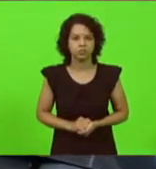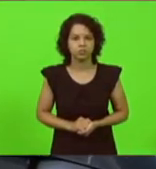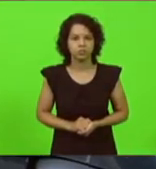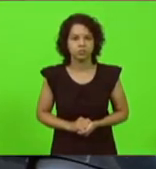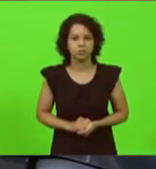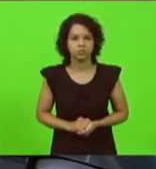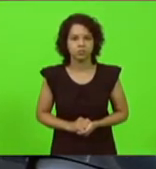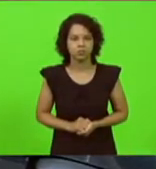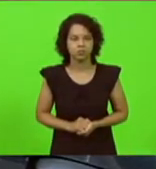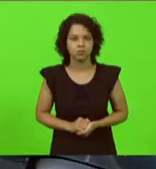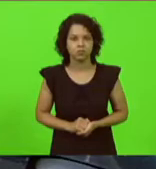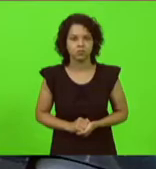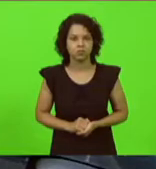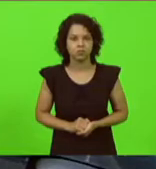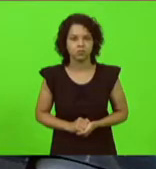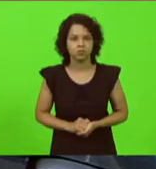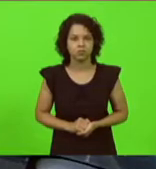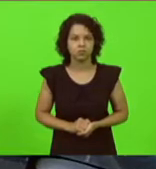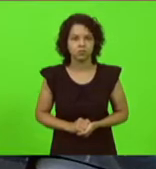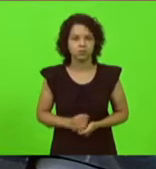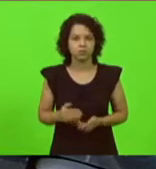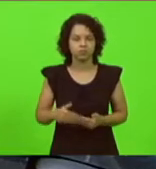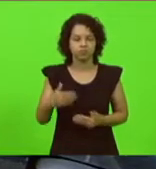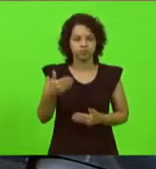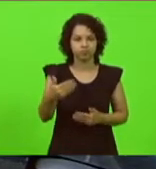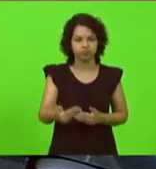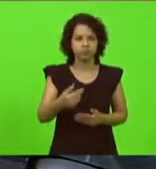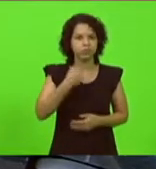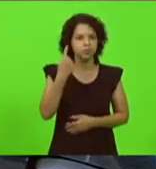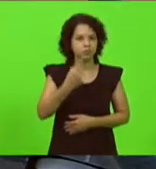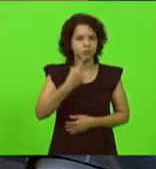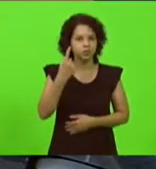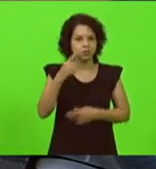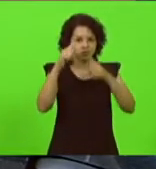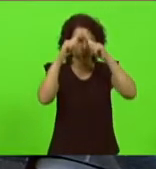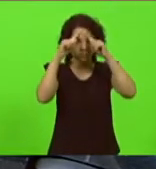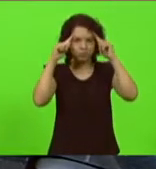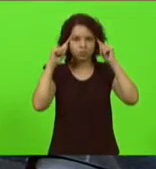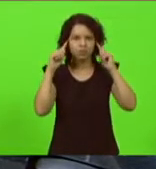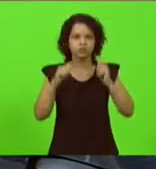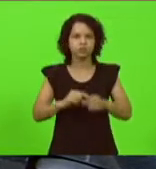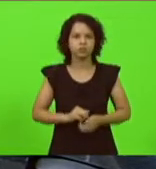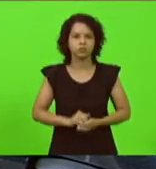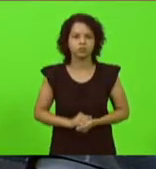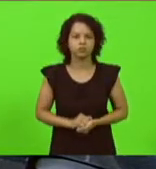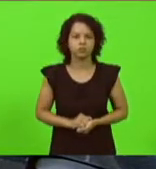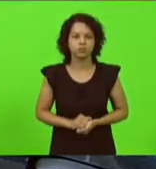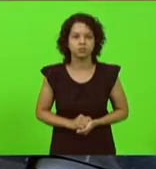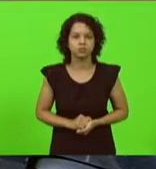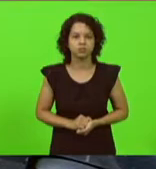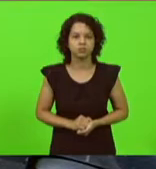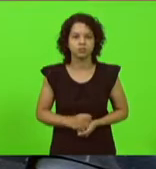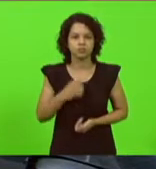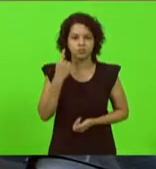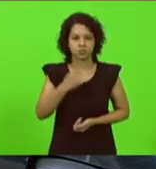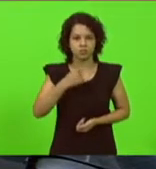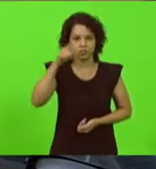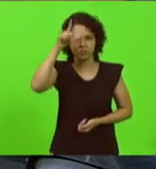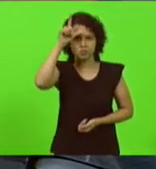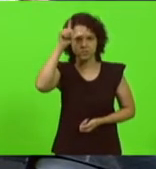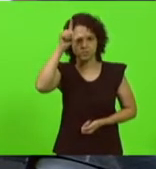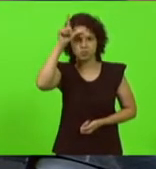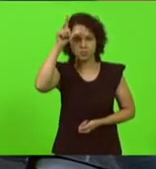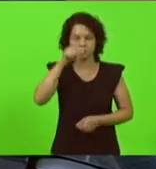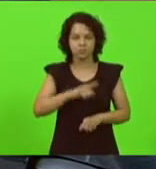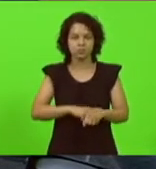em seguida deputado Neodir Sareta deputado Sargento Lima vossa excelência